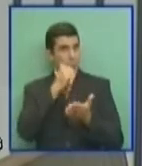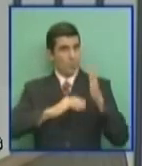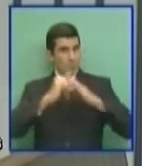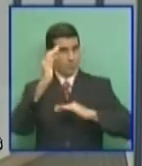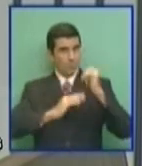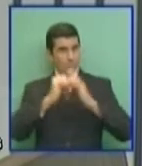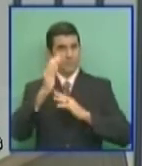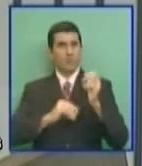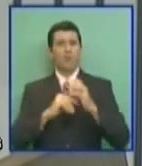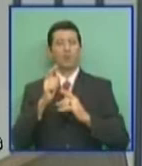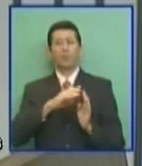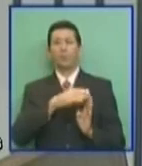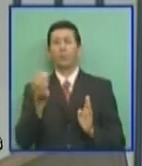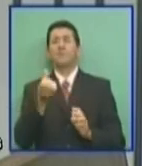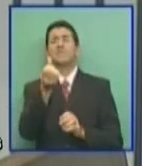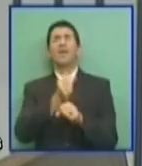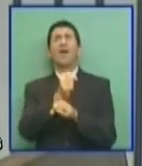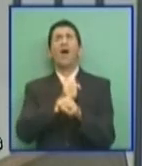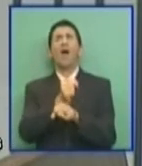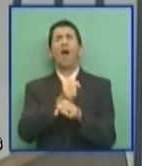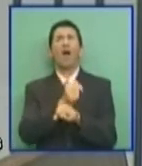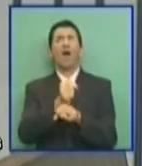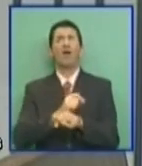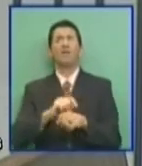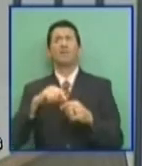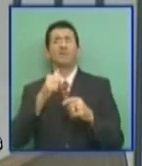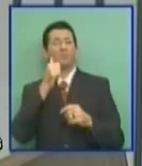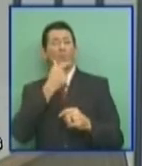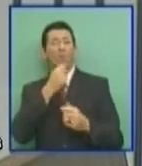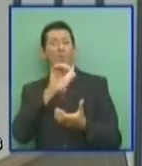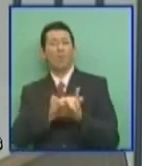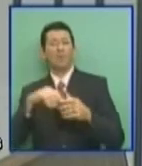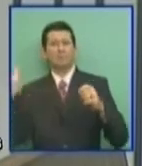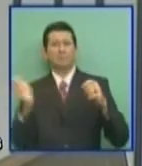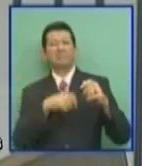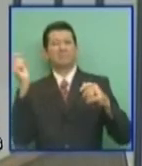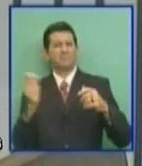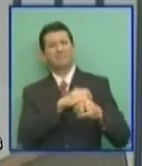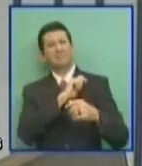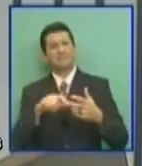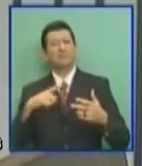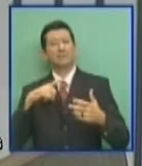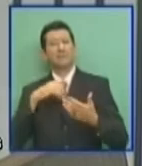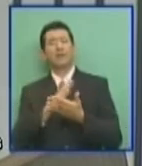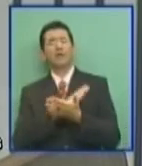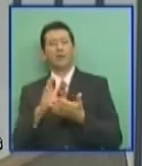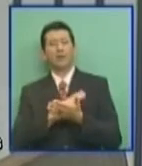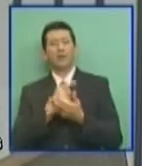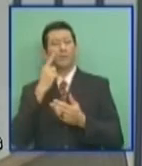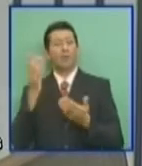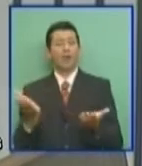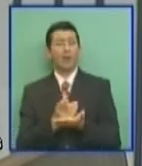anos foi agredida pelo seu ex-marido, que em um dos atentados deixou Maria da Penha